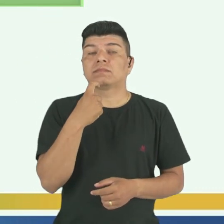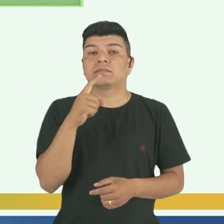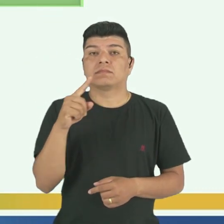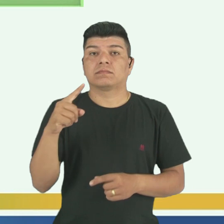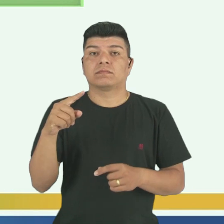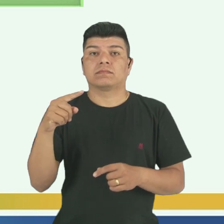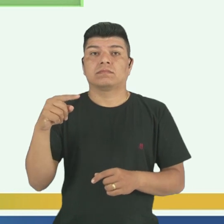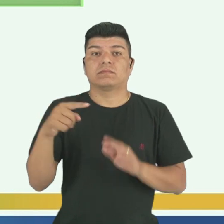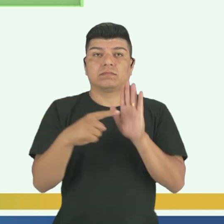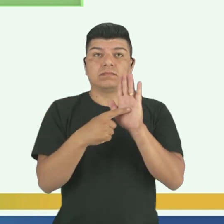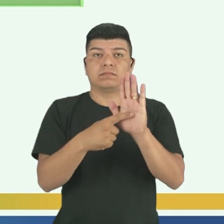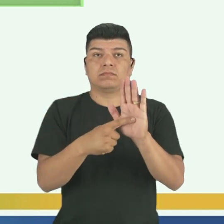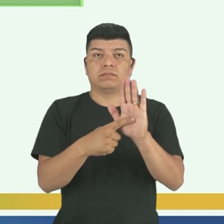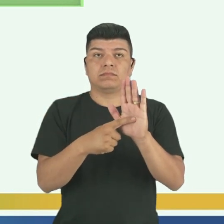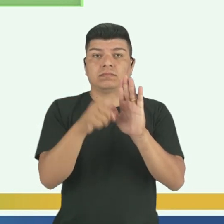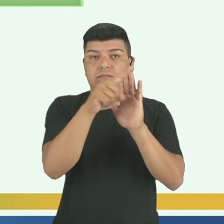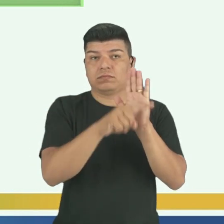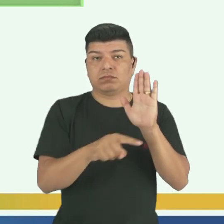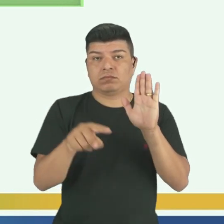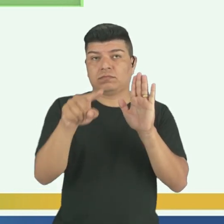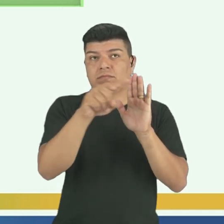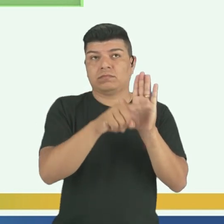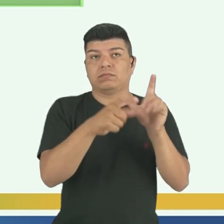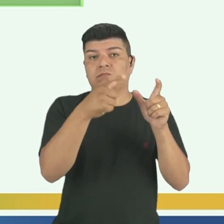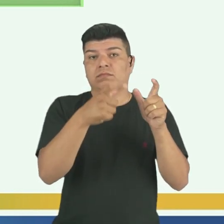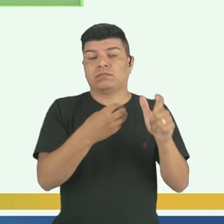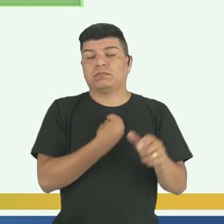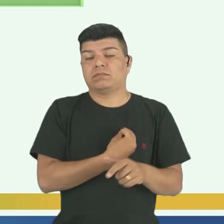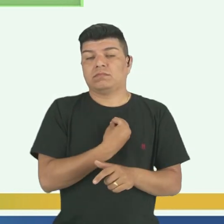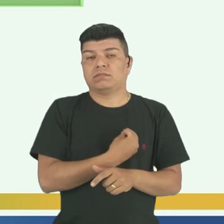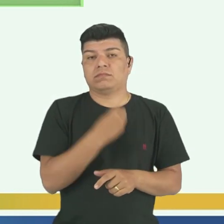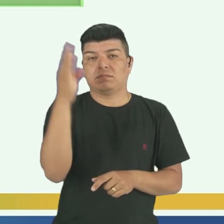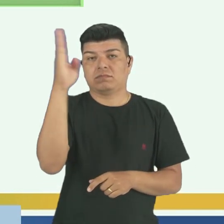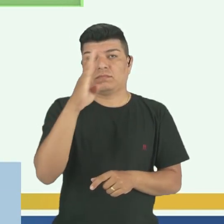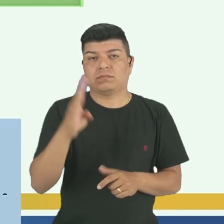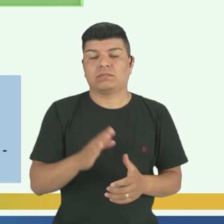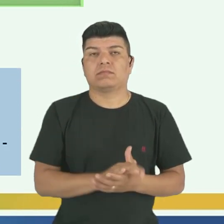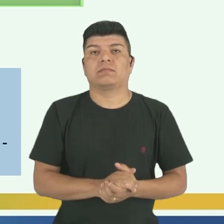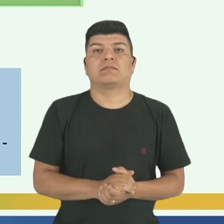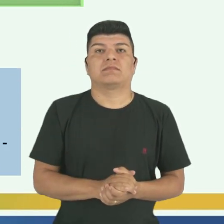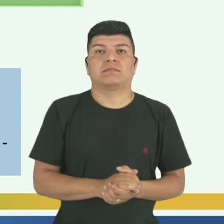para você ver a linha, e onde estamos localizados, tá?